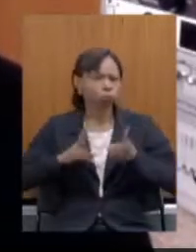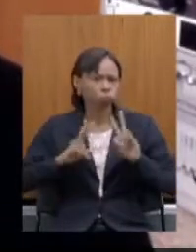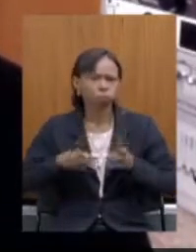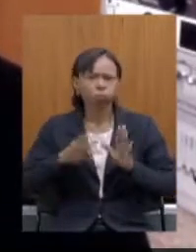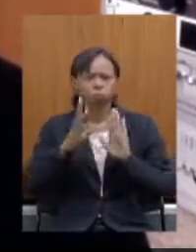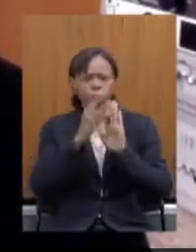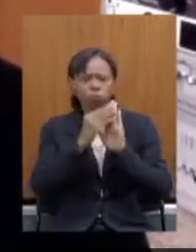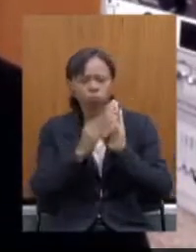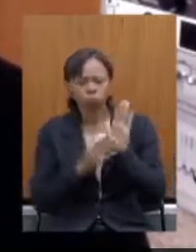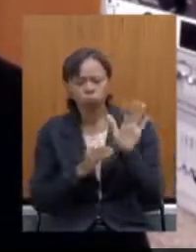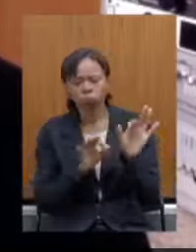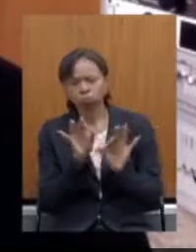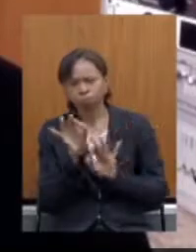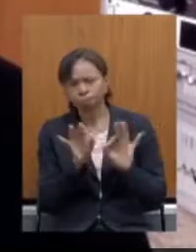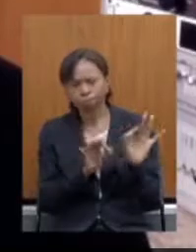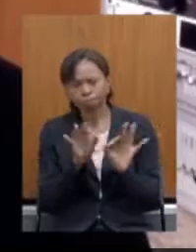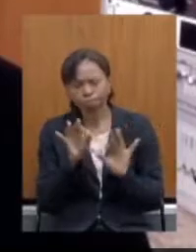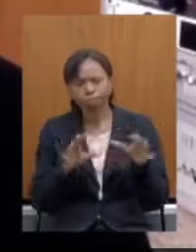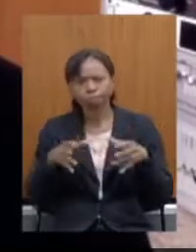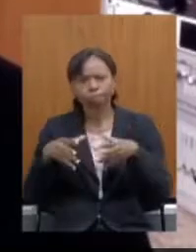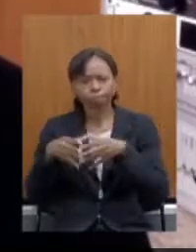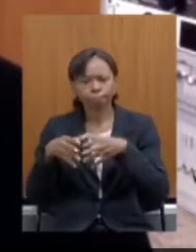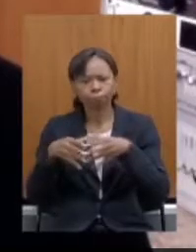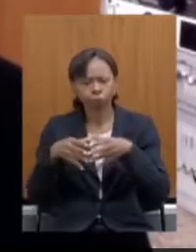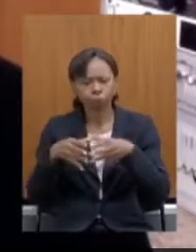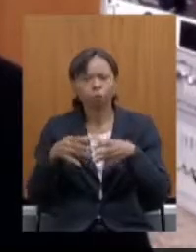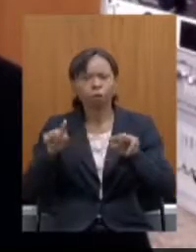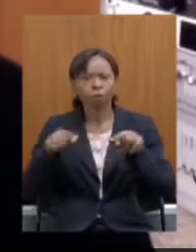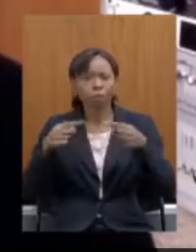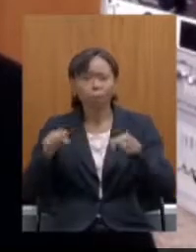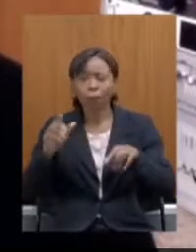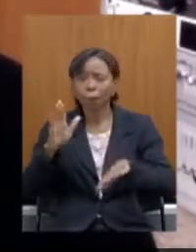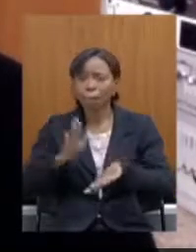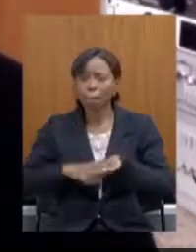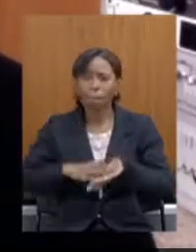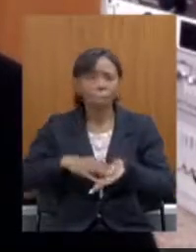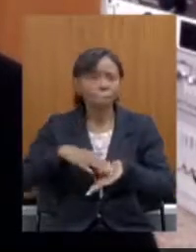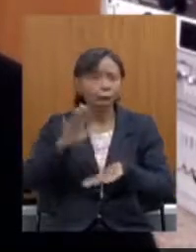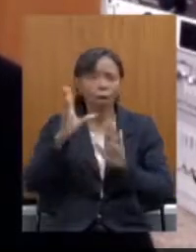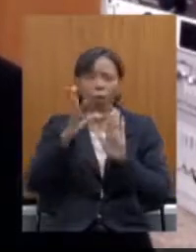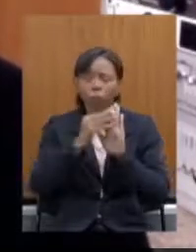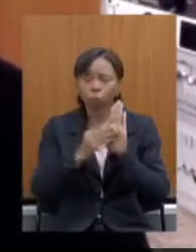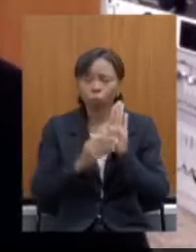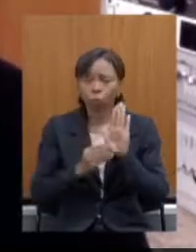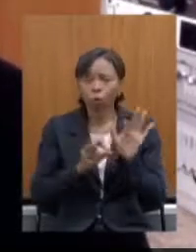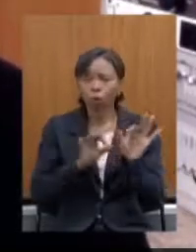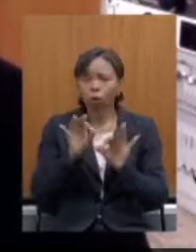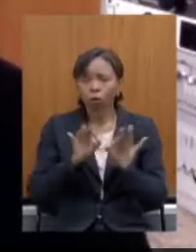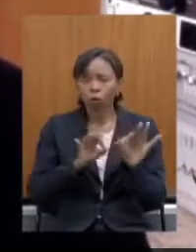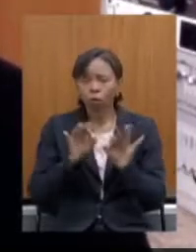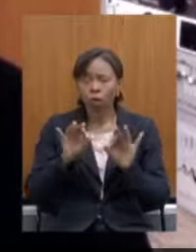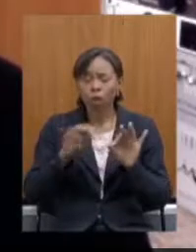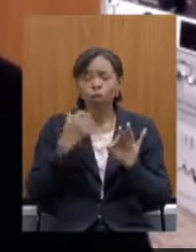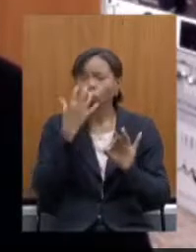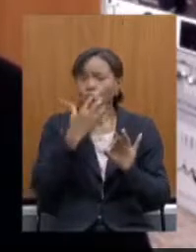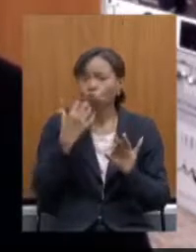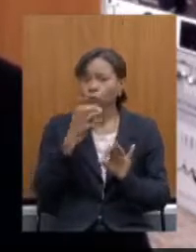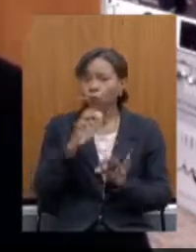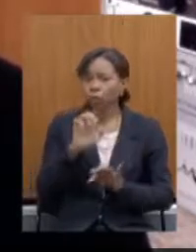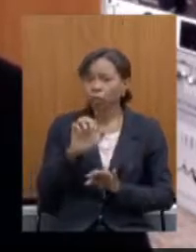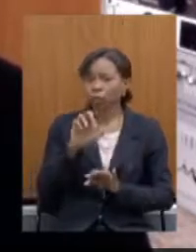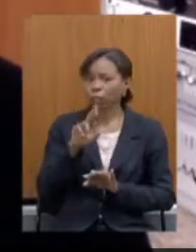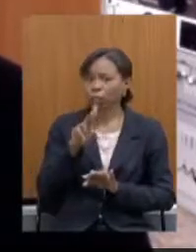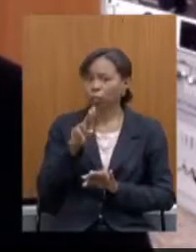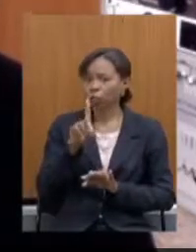a nossa orquestra é a que produziu mais conteúdo no país de música erudita estamos